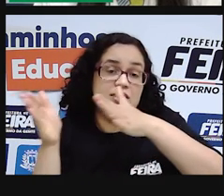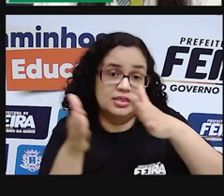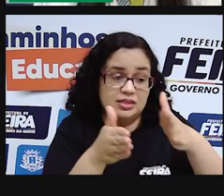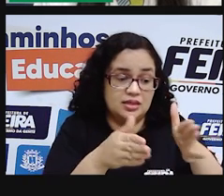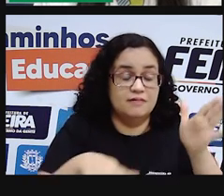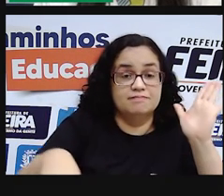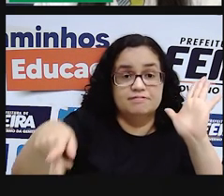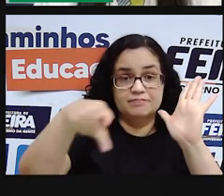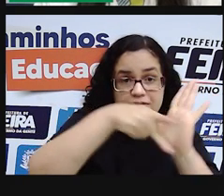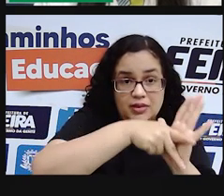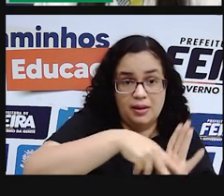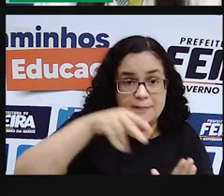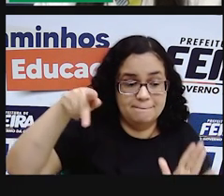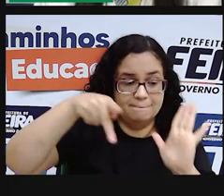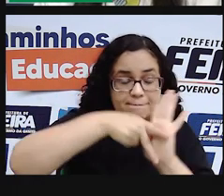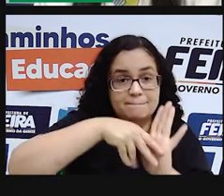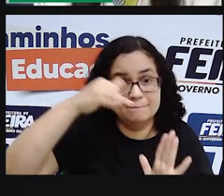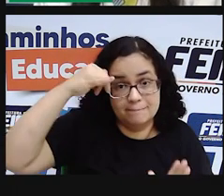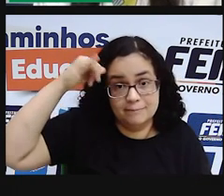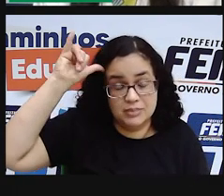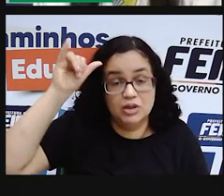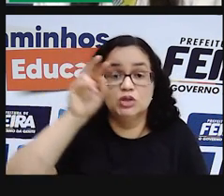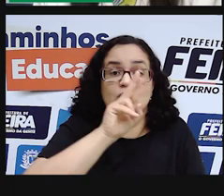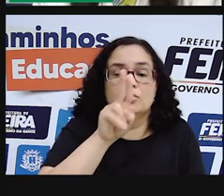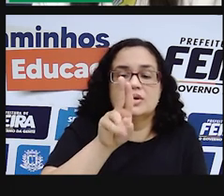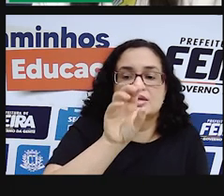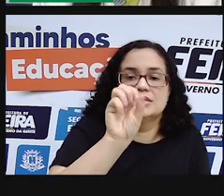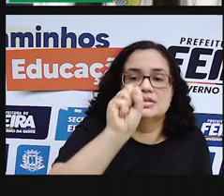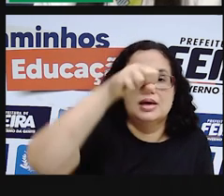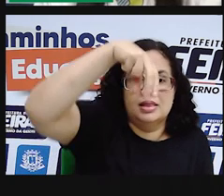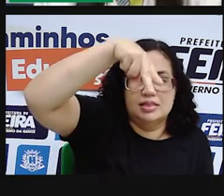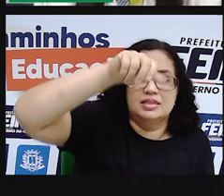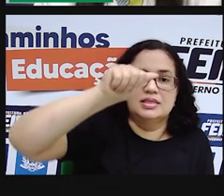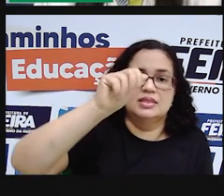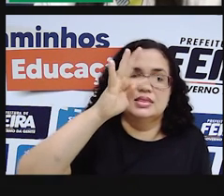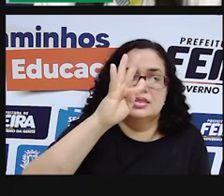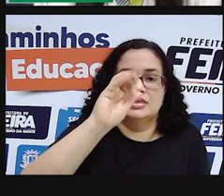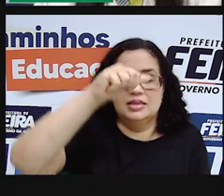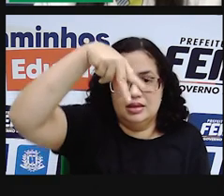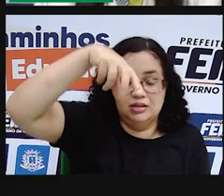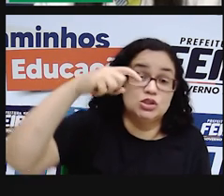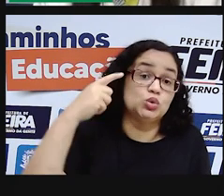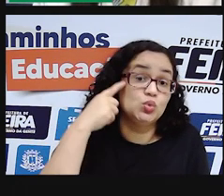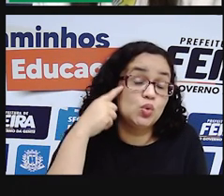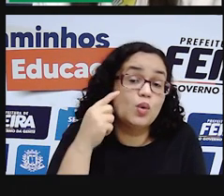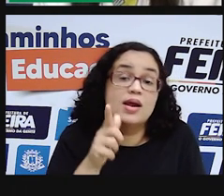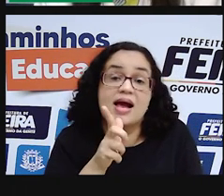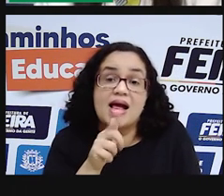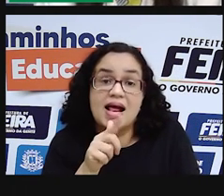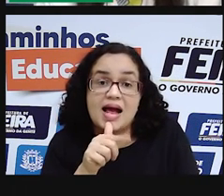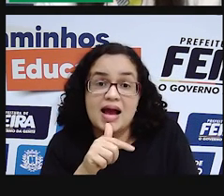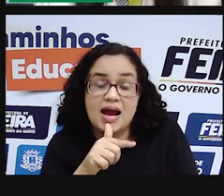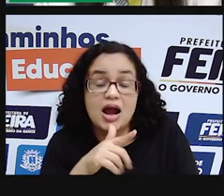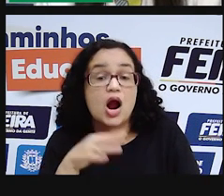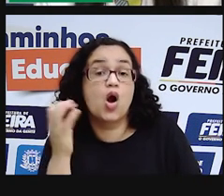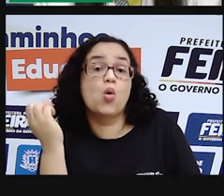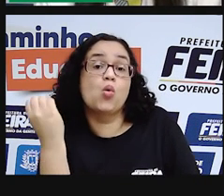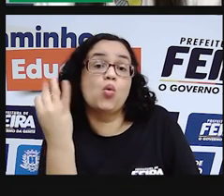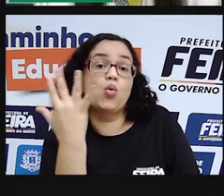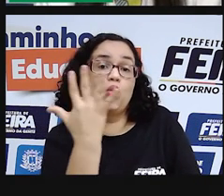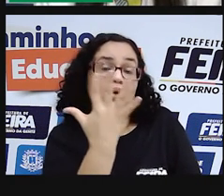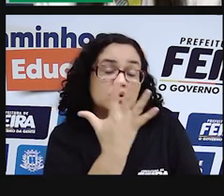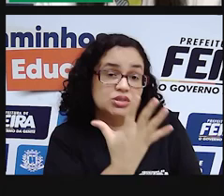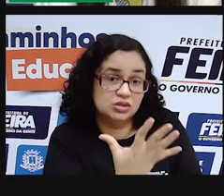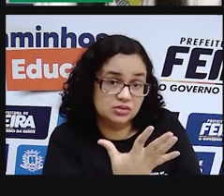fazenda, né? Que se chamava Santana dos Olhos d'Água, e que recebeu esse nome Olhos d'Água por conta da quantidade